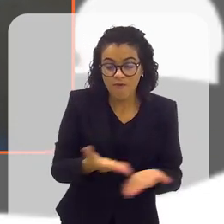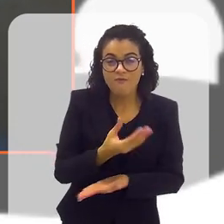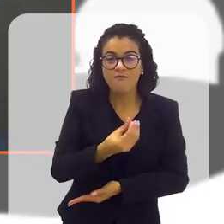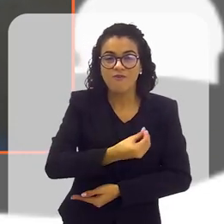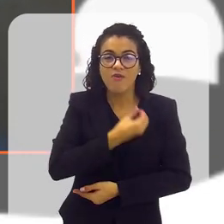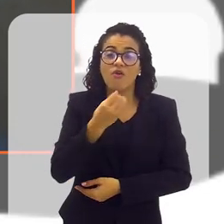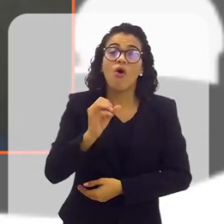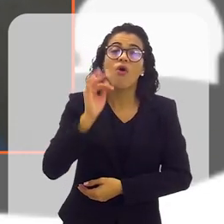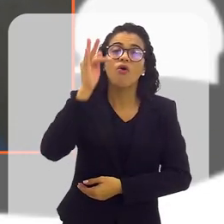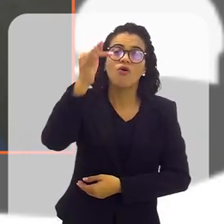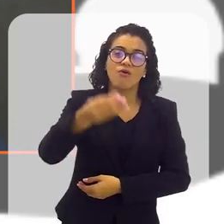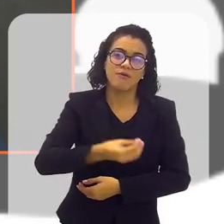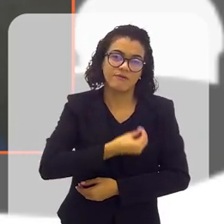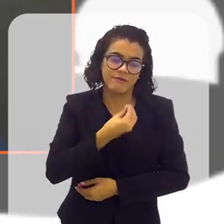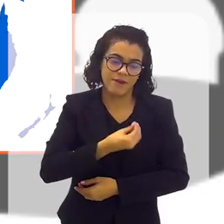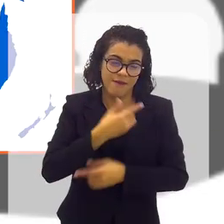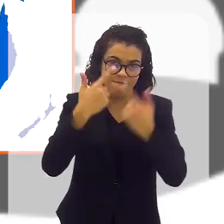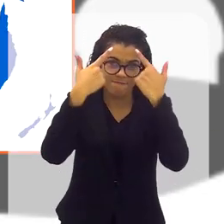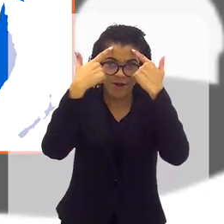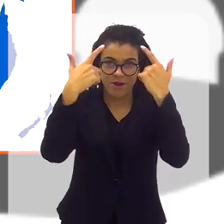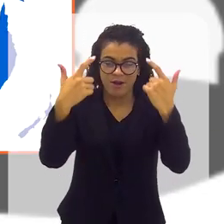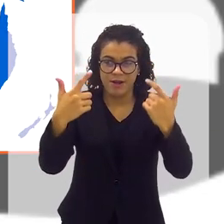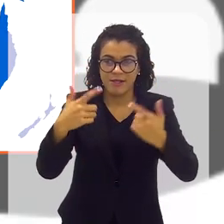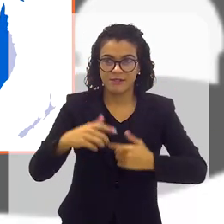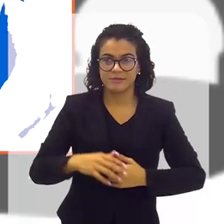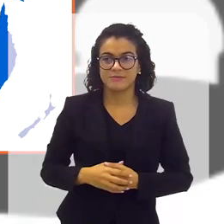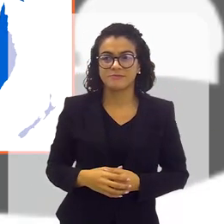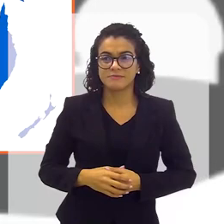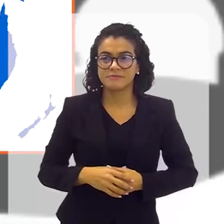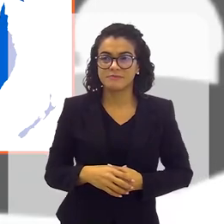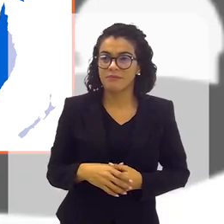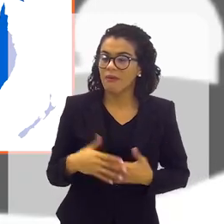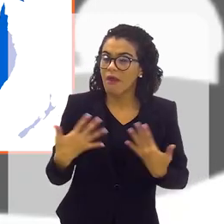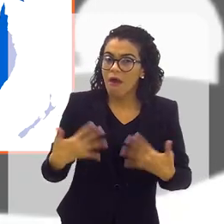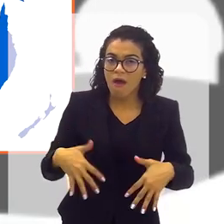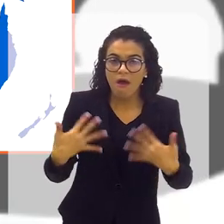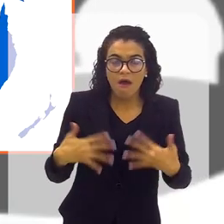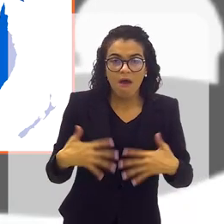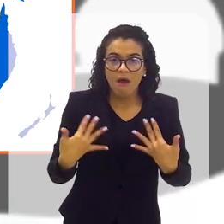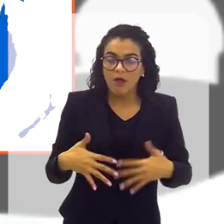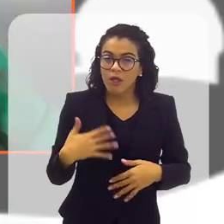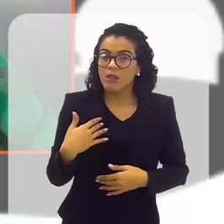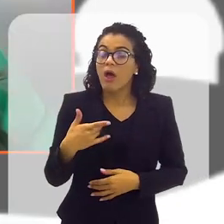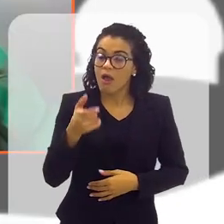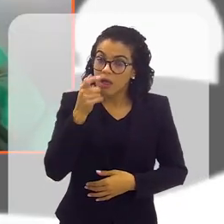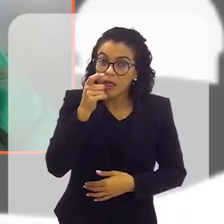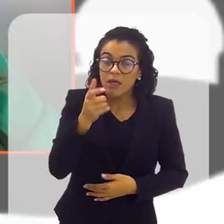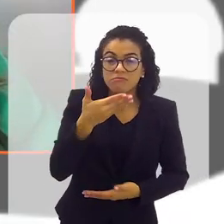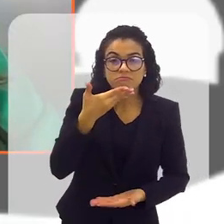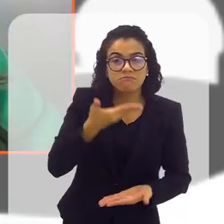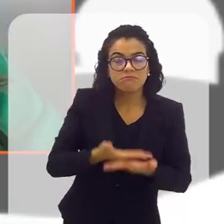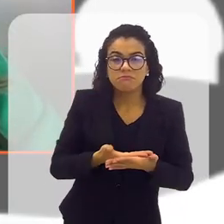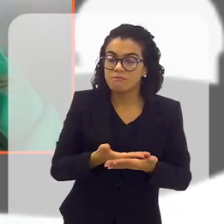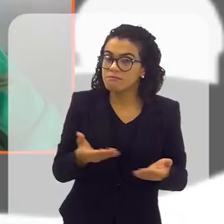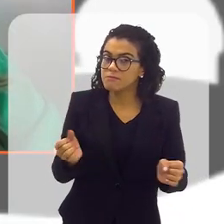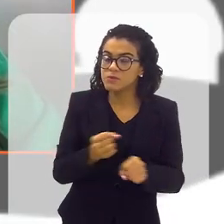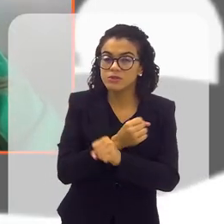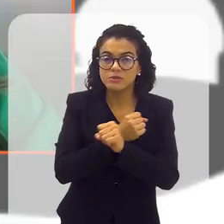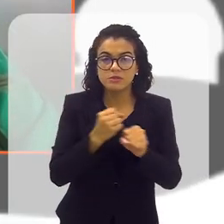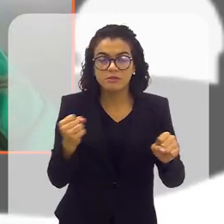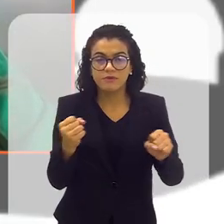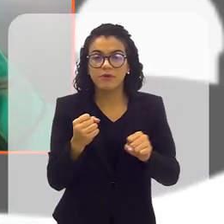viverão situações de violência. Olha, você sabe alarmante, Débora. Não, é impressionante.